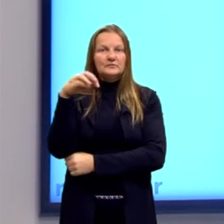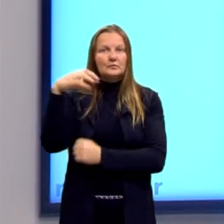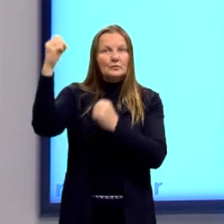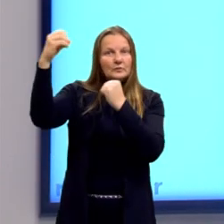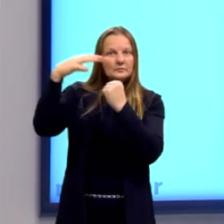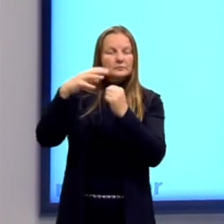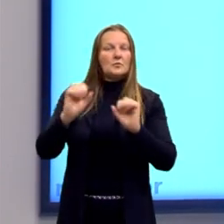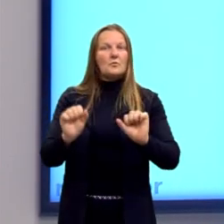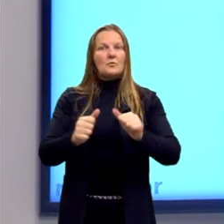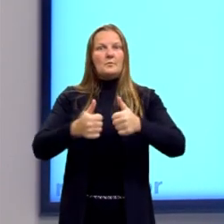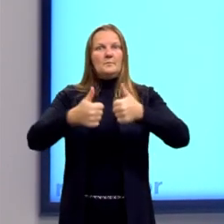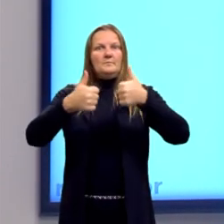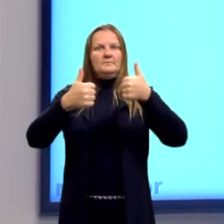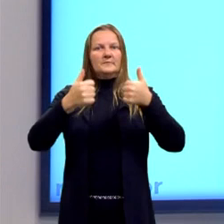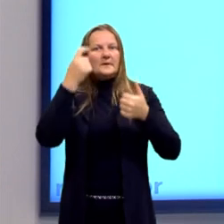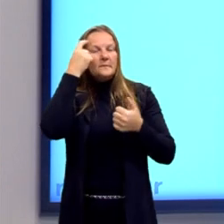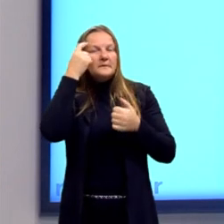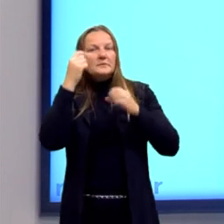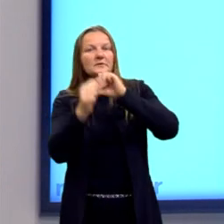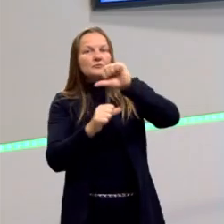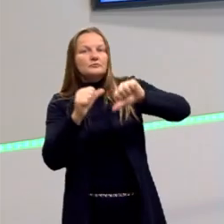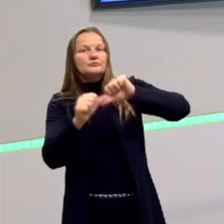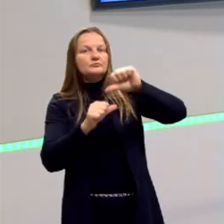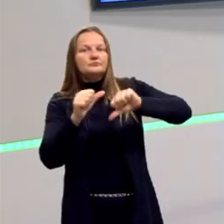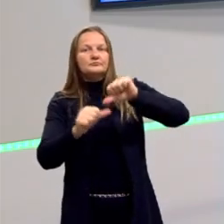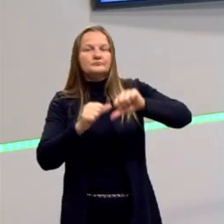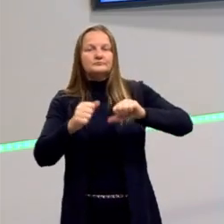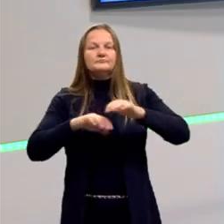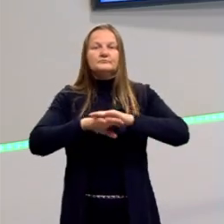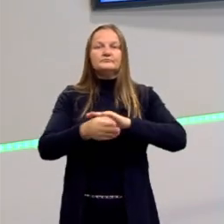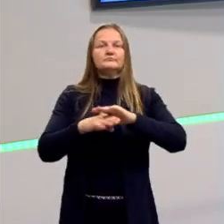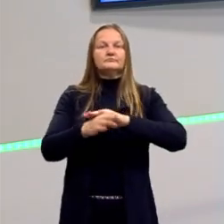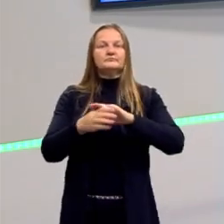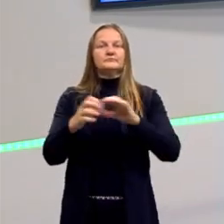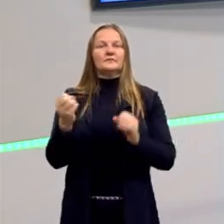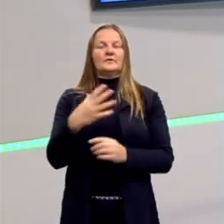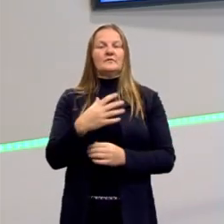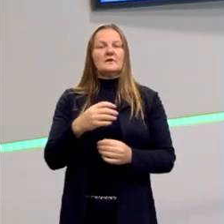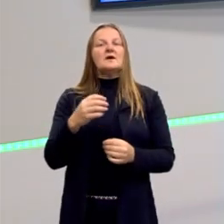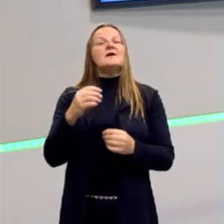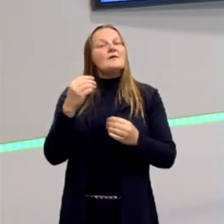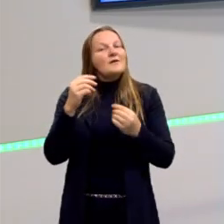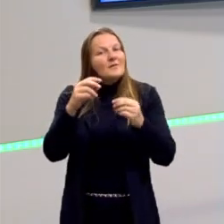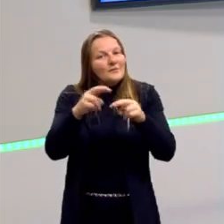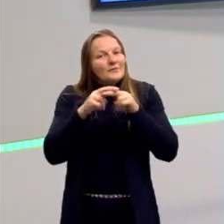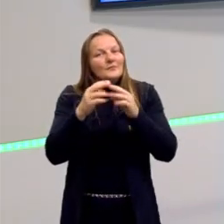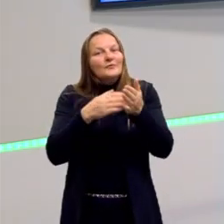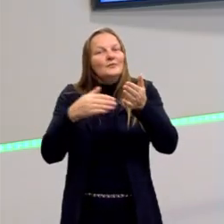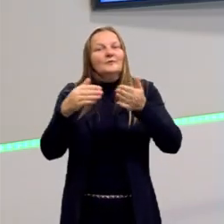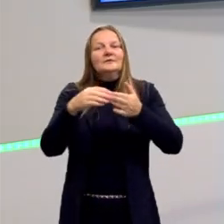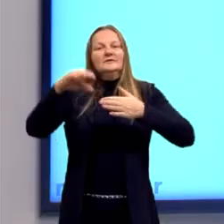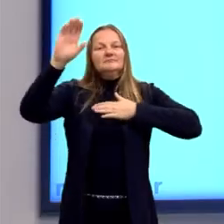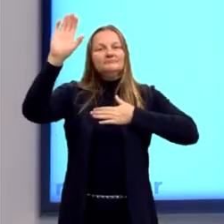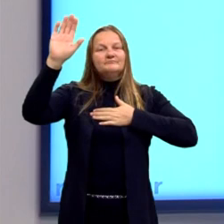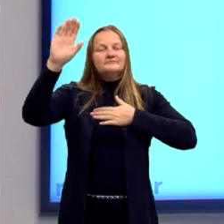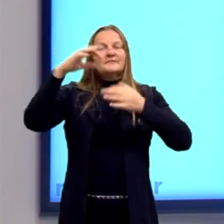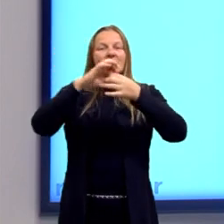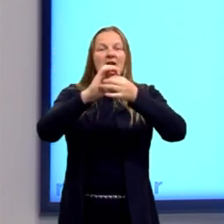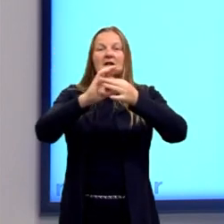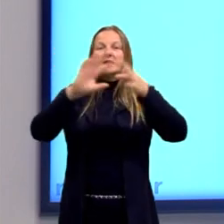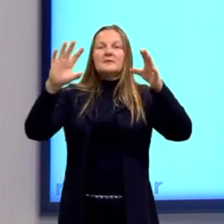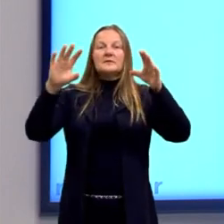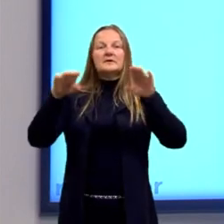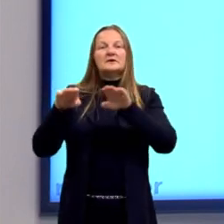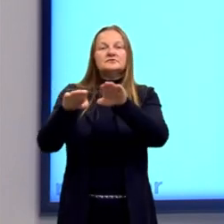humanidade e que vai mudar o pensamento das pessoas. E essas eram as promessas da modernidade. A liberdade